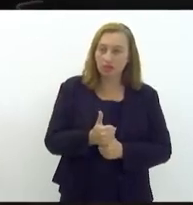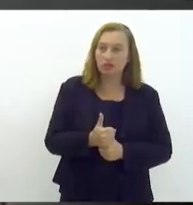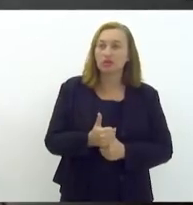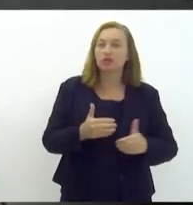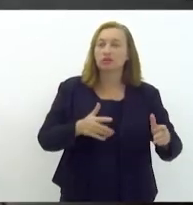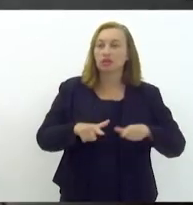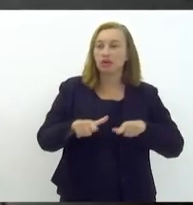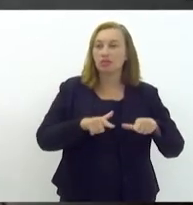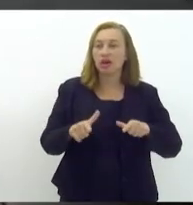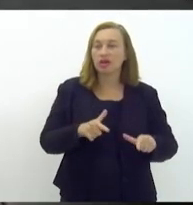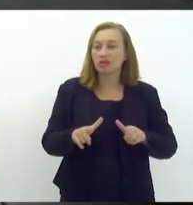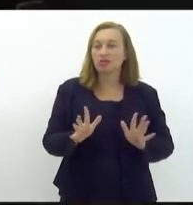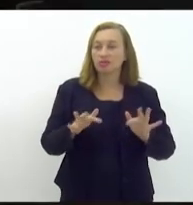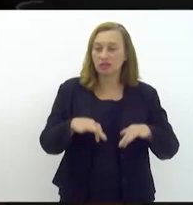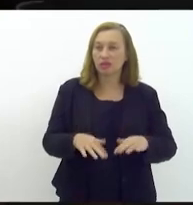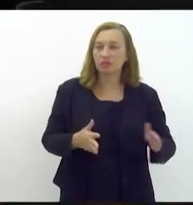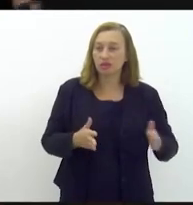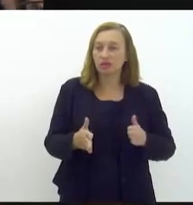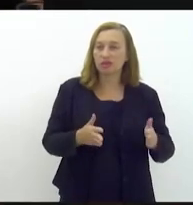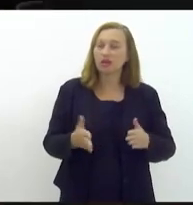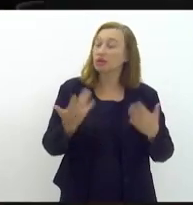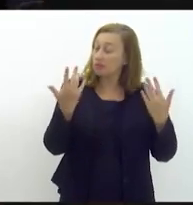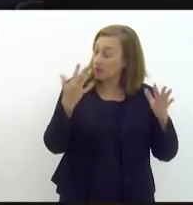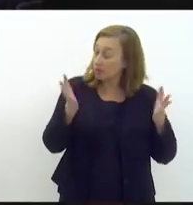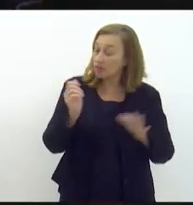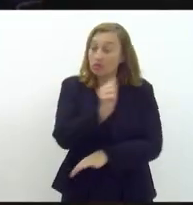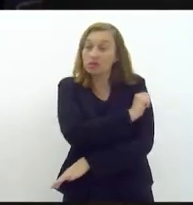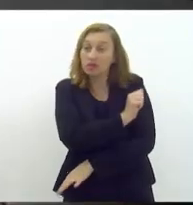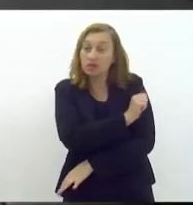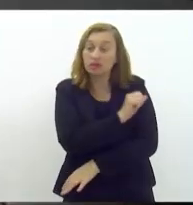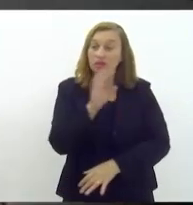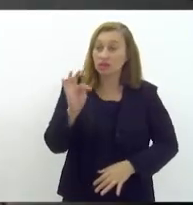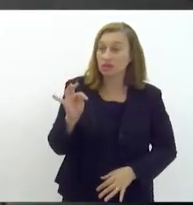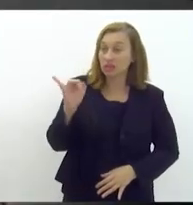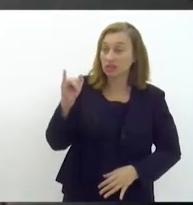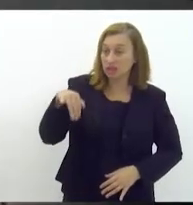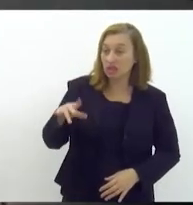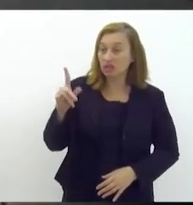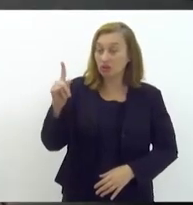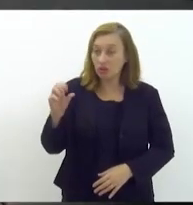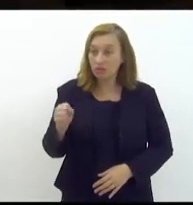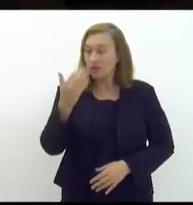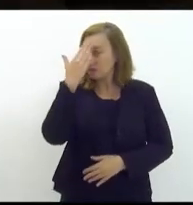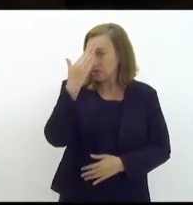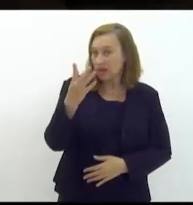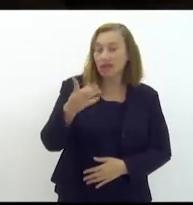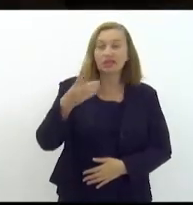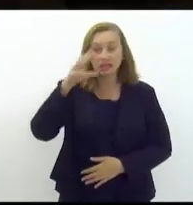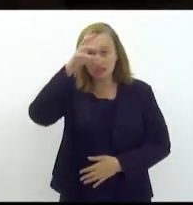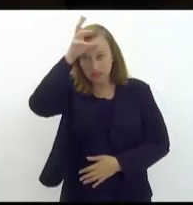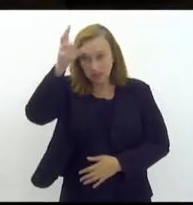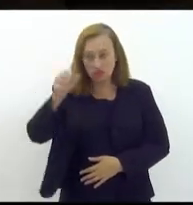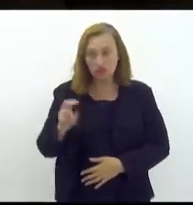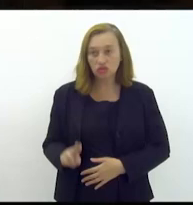final saudar aqui mais uma vez os alunos da escola tim lopes muito obrigada deputada tia Ju